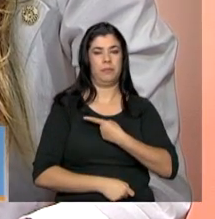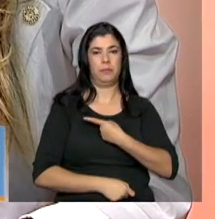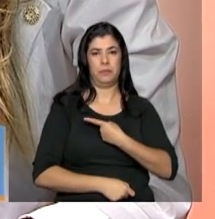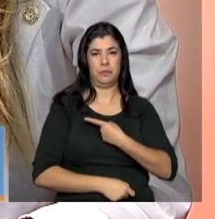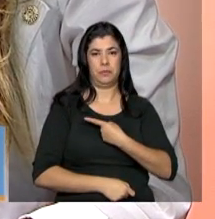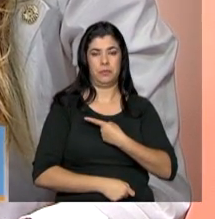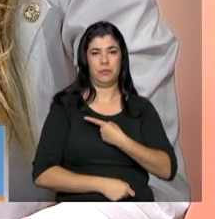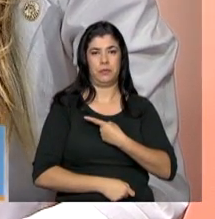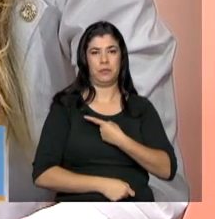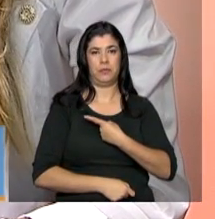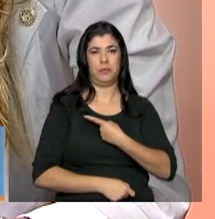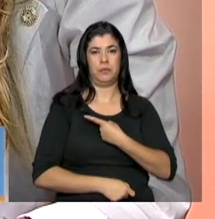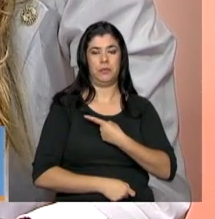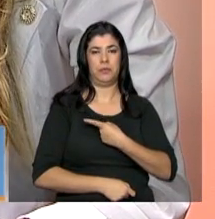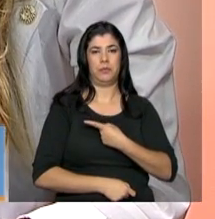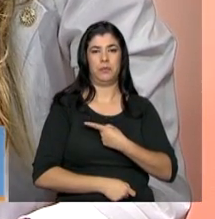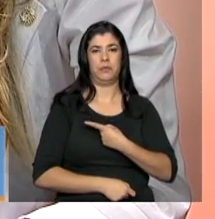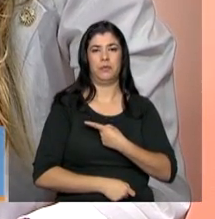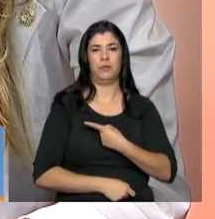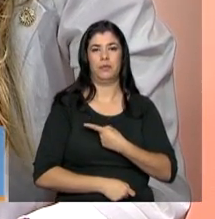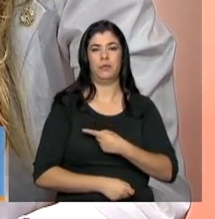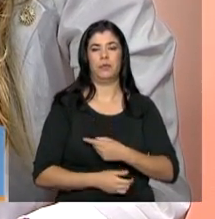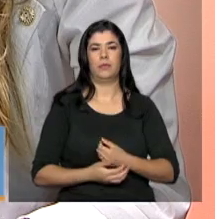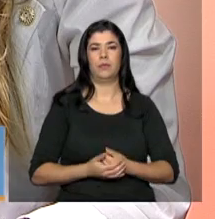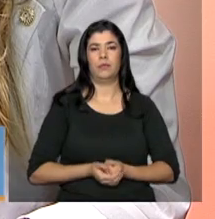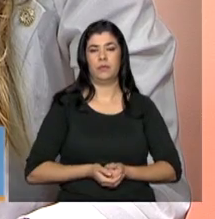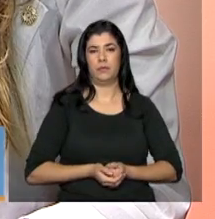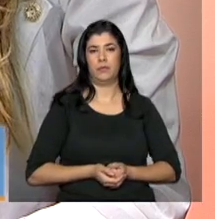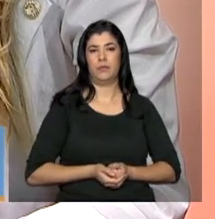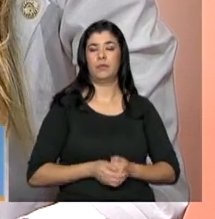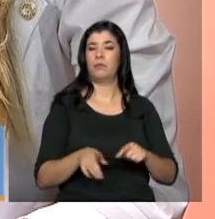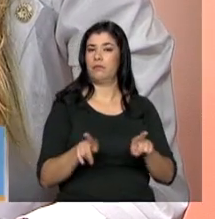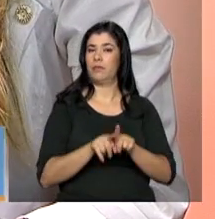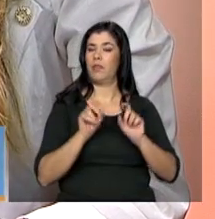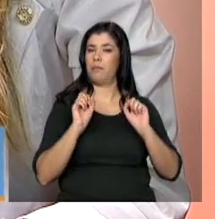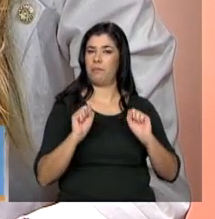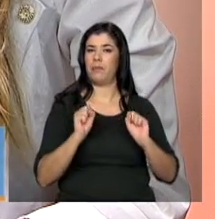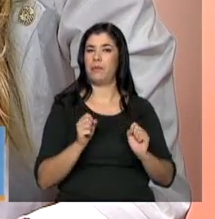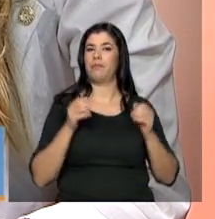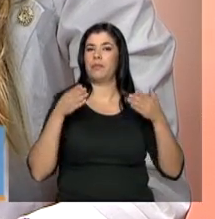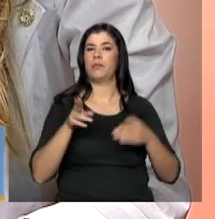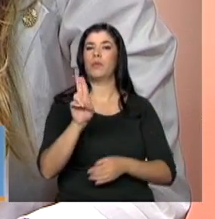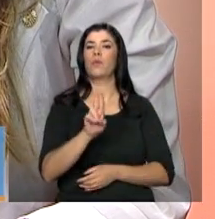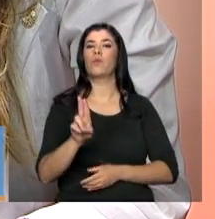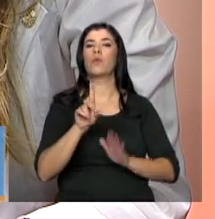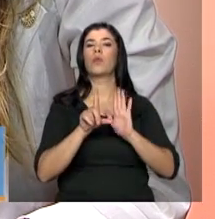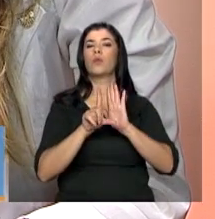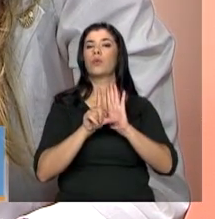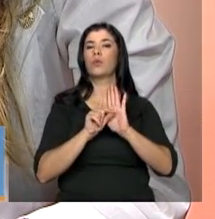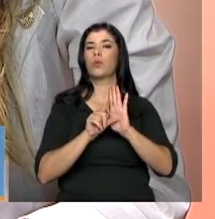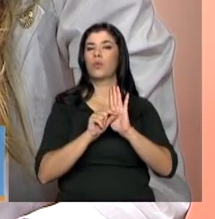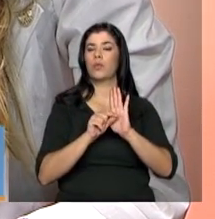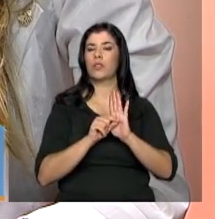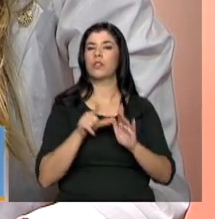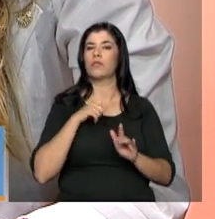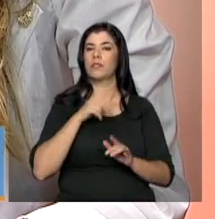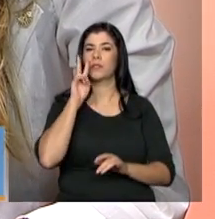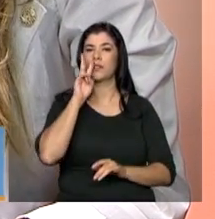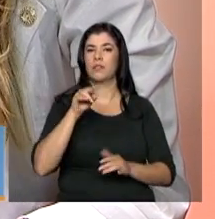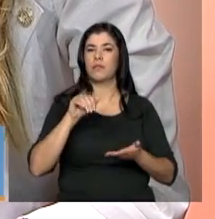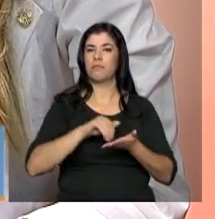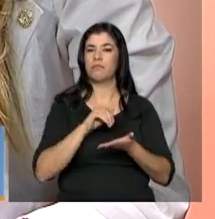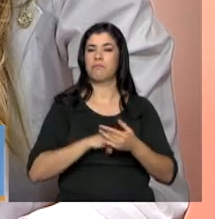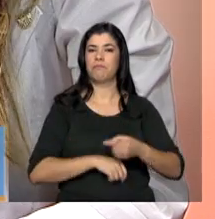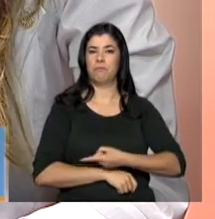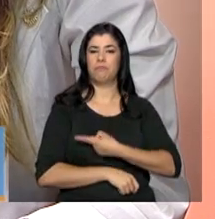-5859 ou 3799-5198. Você pode ainda usar o Twitter, arroba, MDS Comunicação,